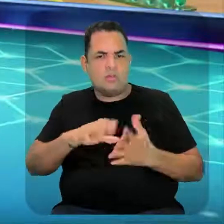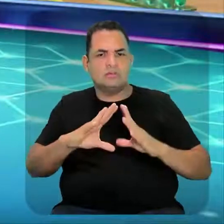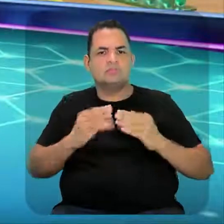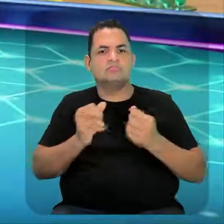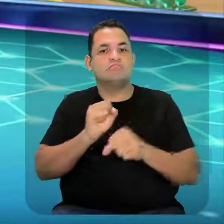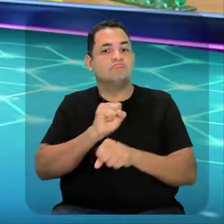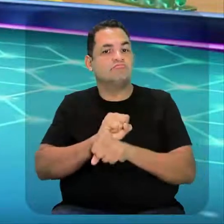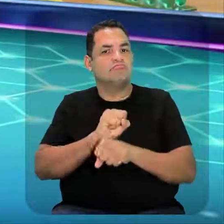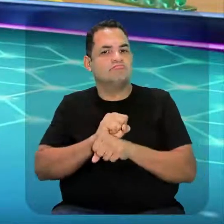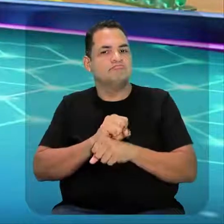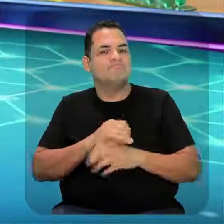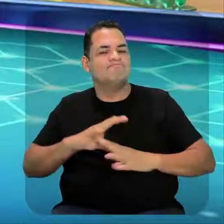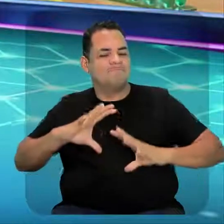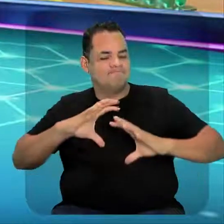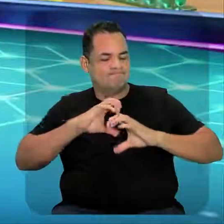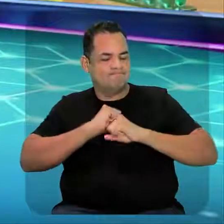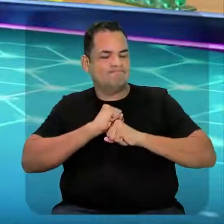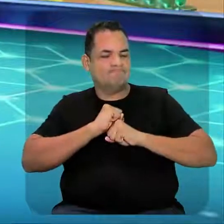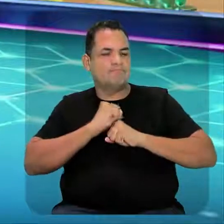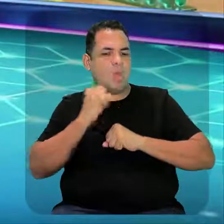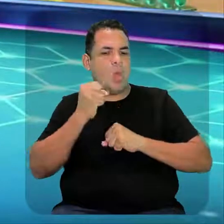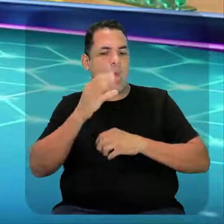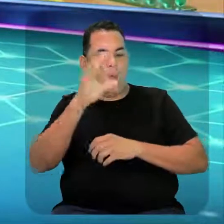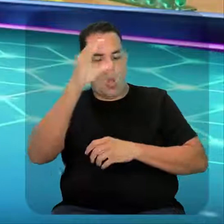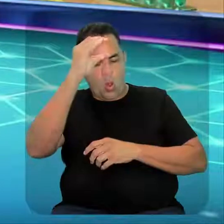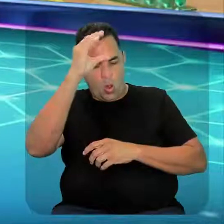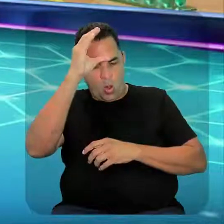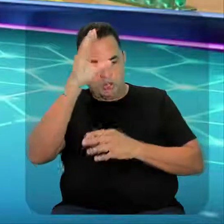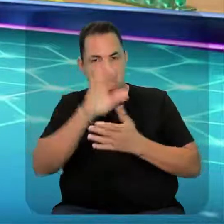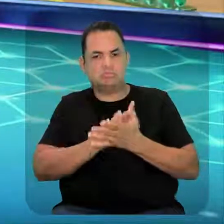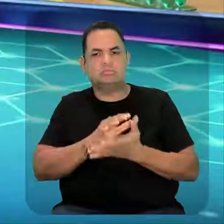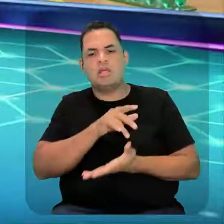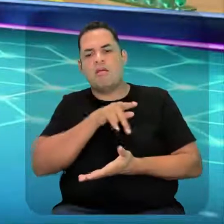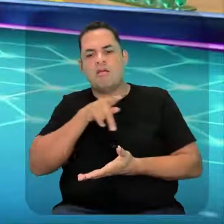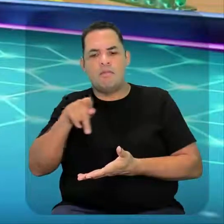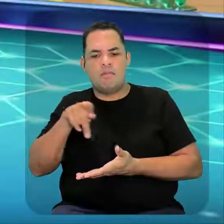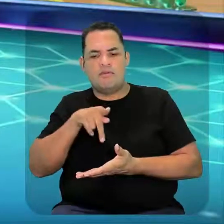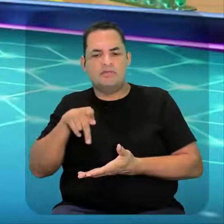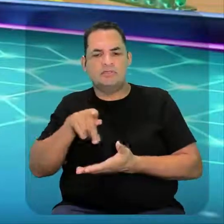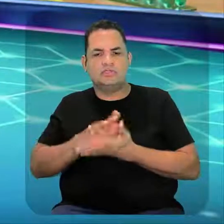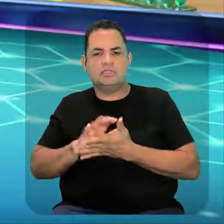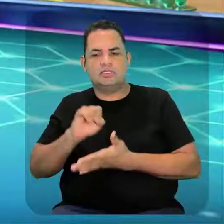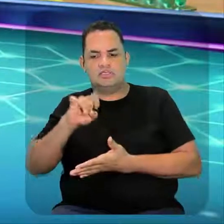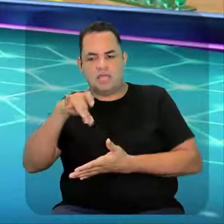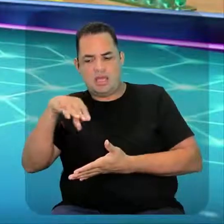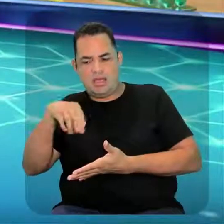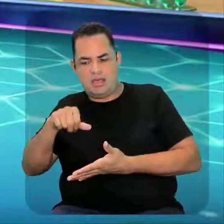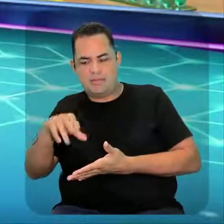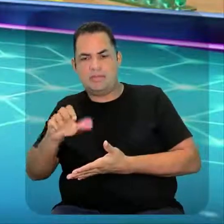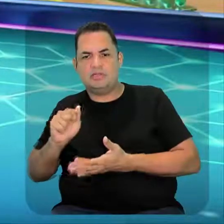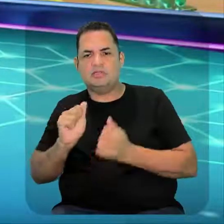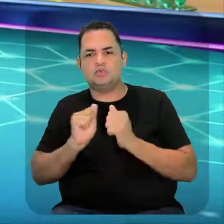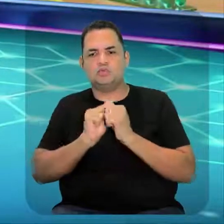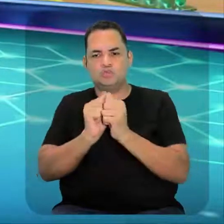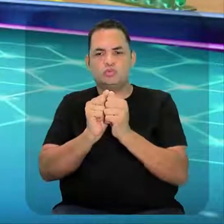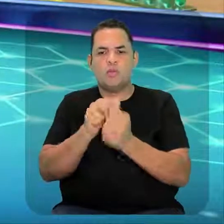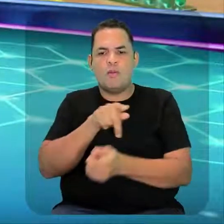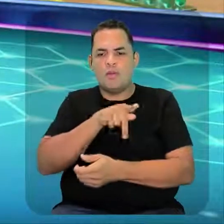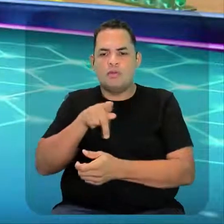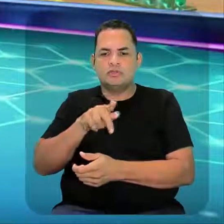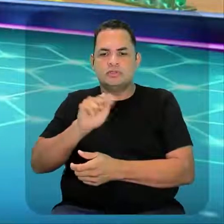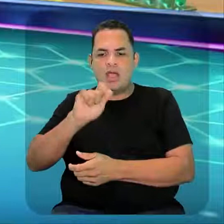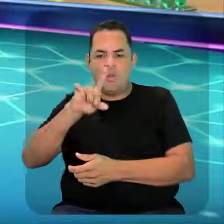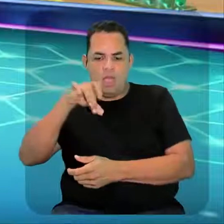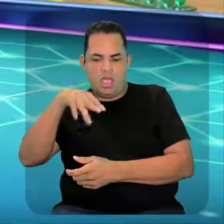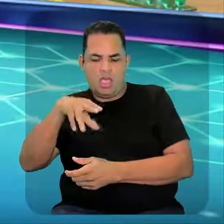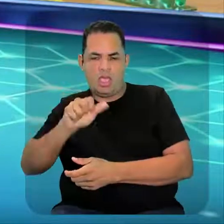e eu espero que vocês adquiram muito conhecimento. Eu sou a professora Sabrina, junto com o professor Almeida, nós elaboramos